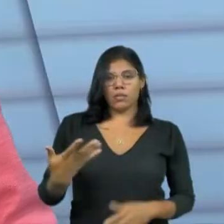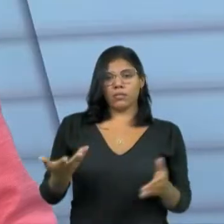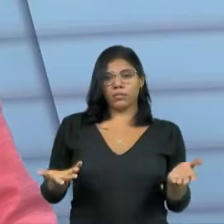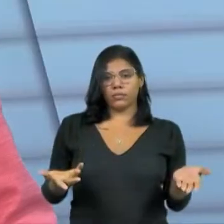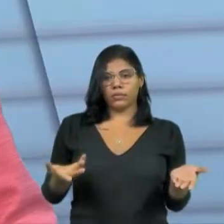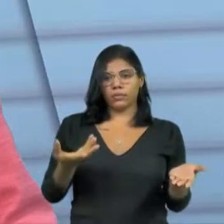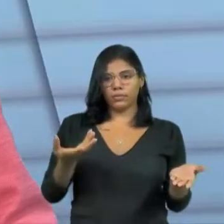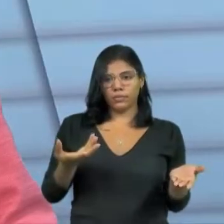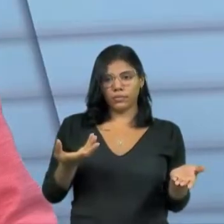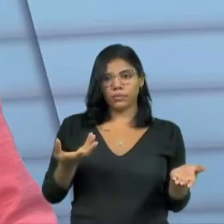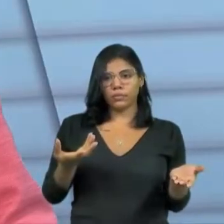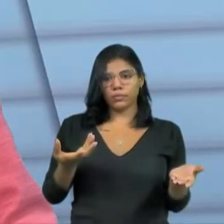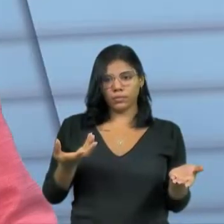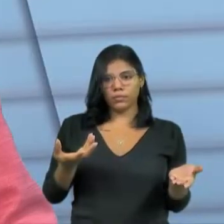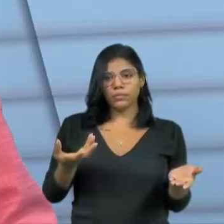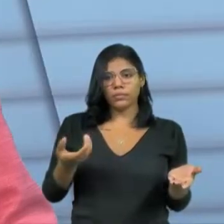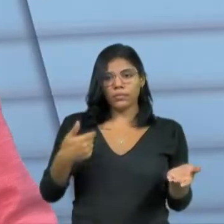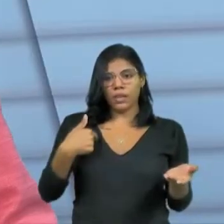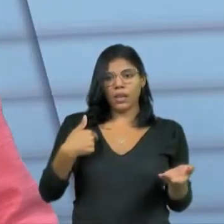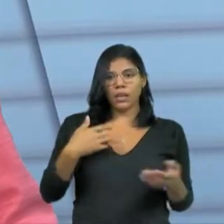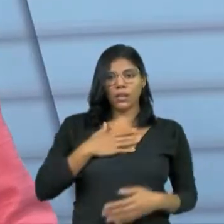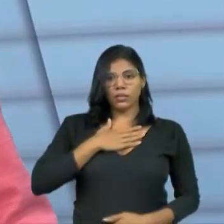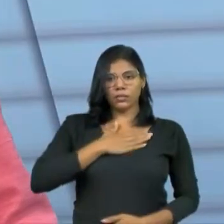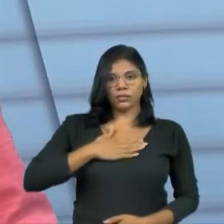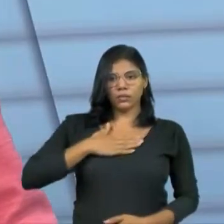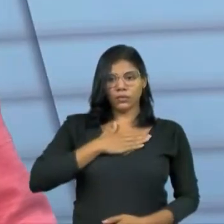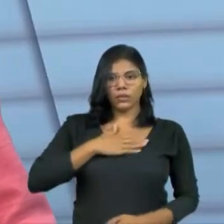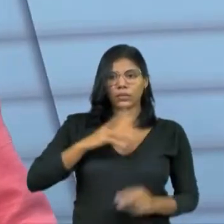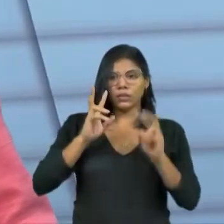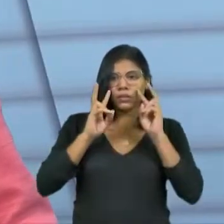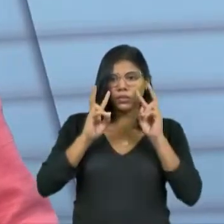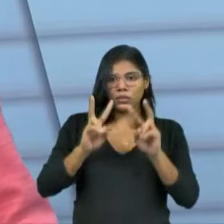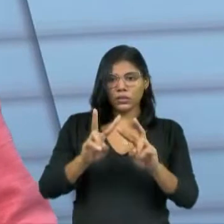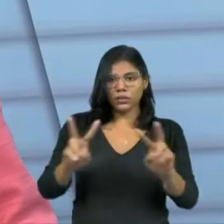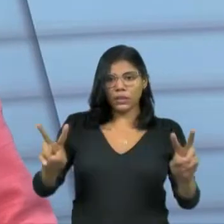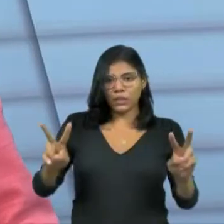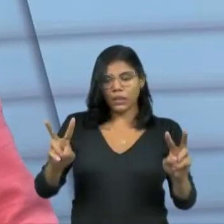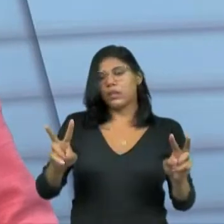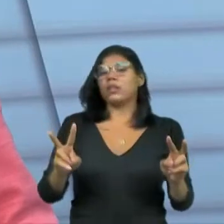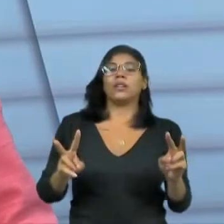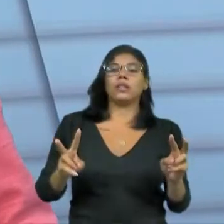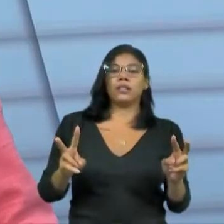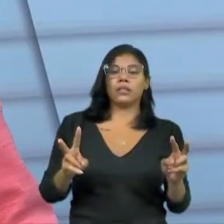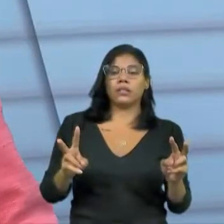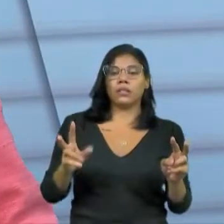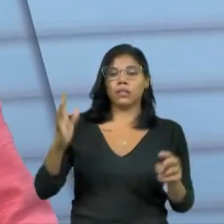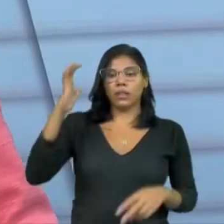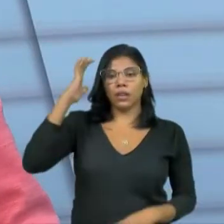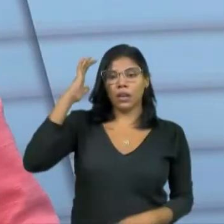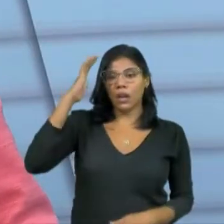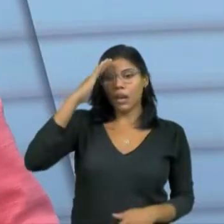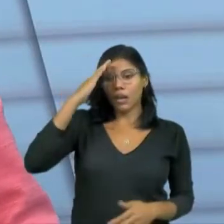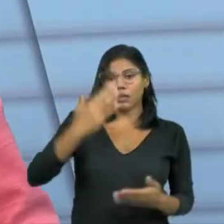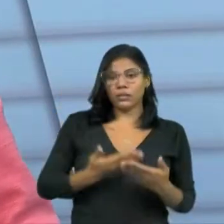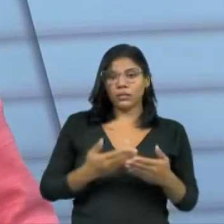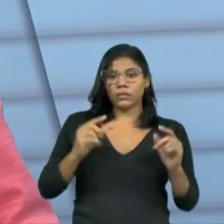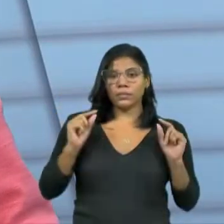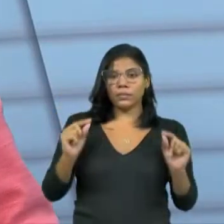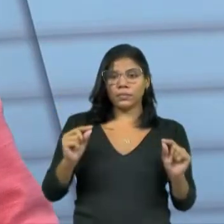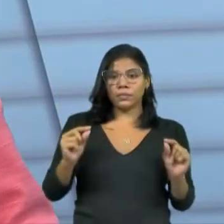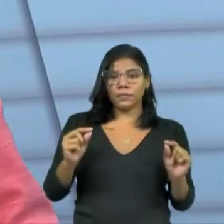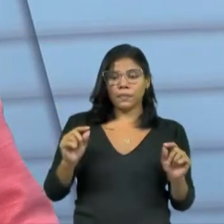como servidora da justiça eleitoral, fiquei muito satisfeita de ver aquela cena. Acredito que muitas...